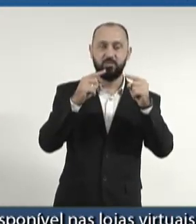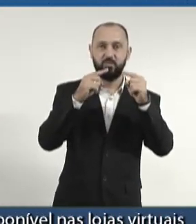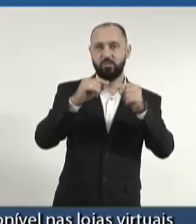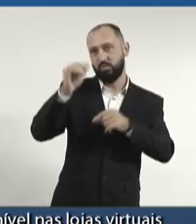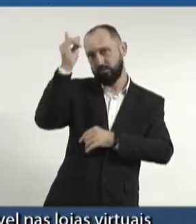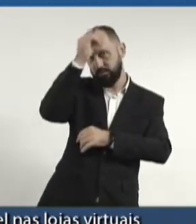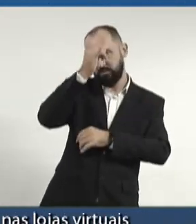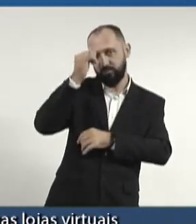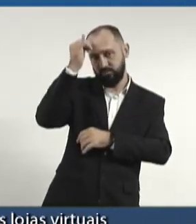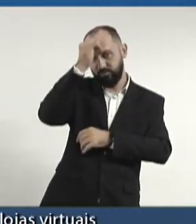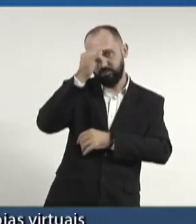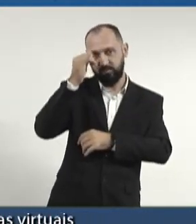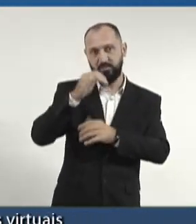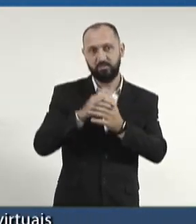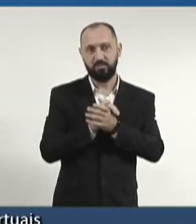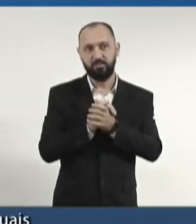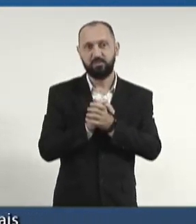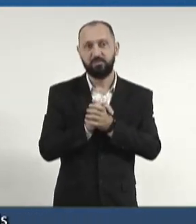crônicos.